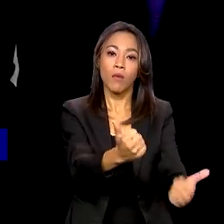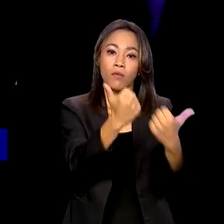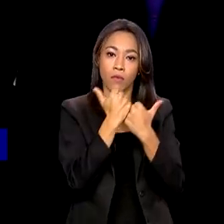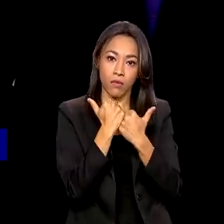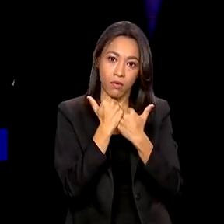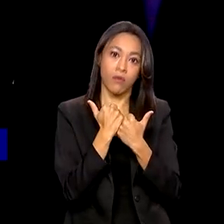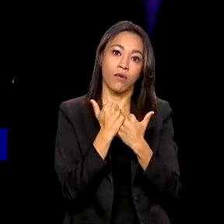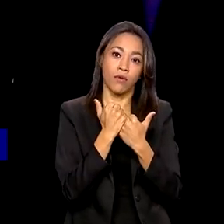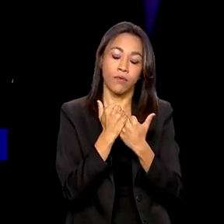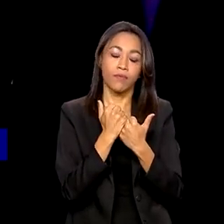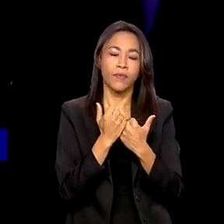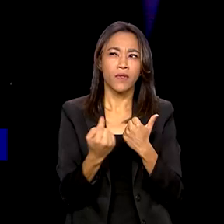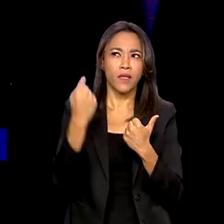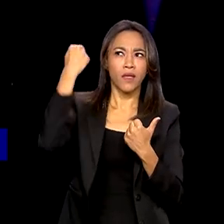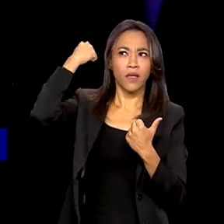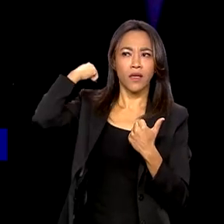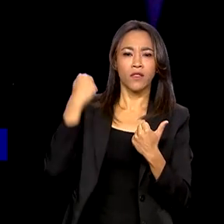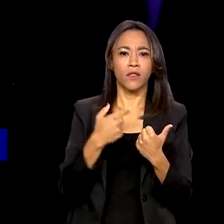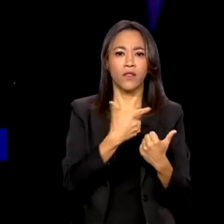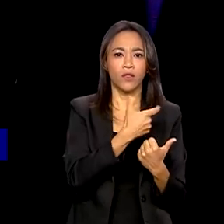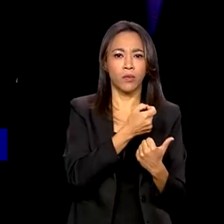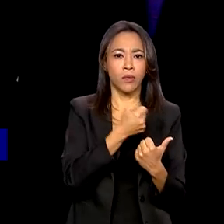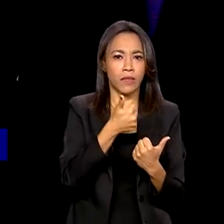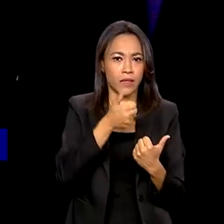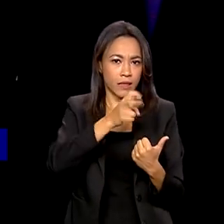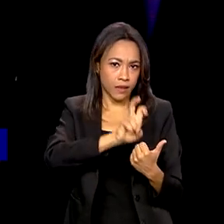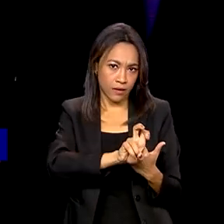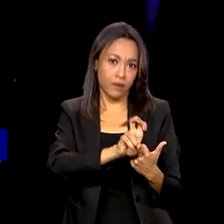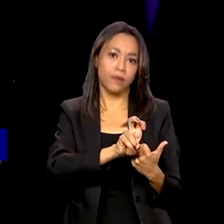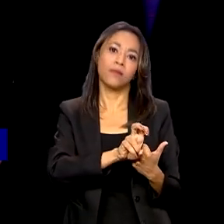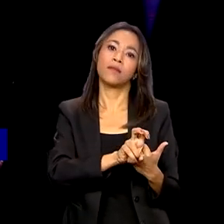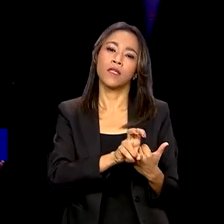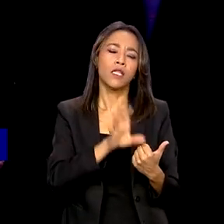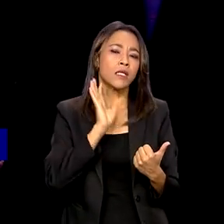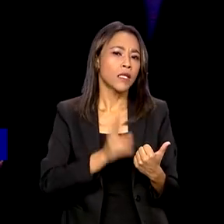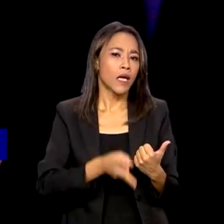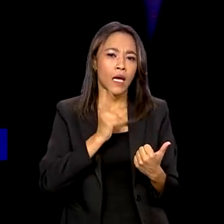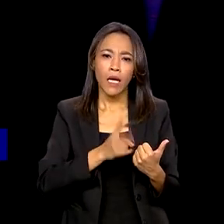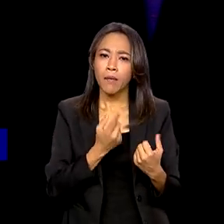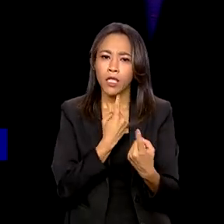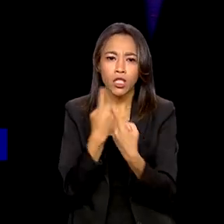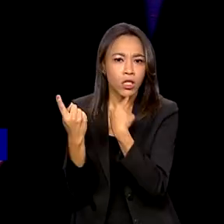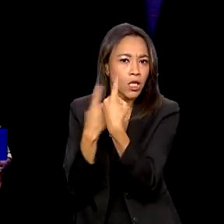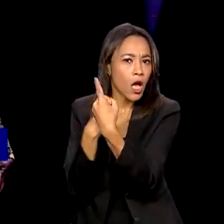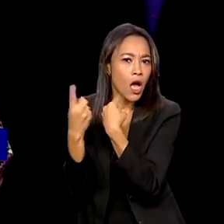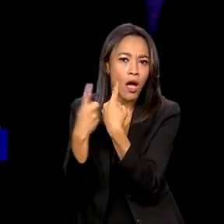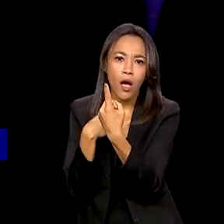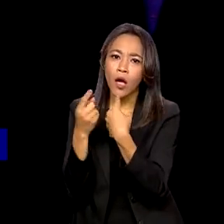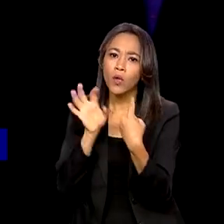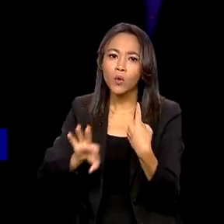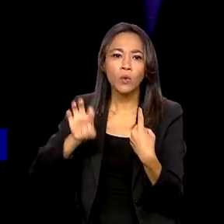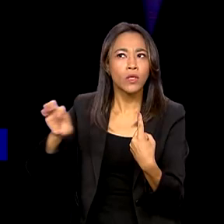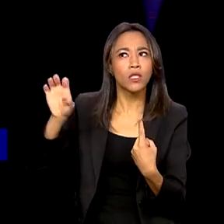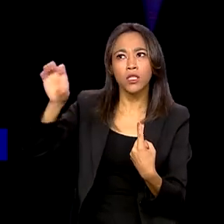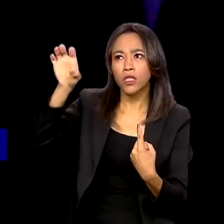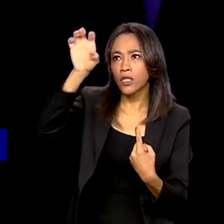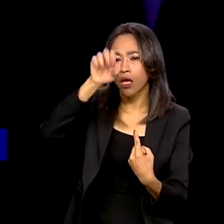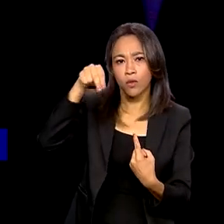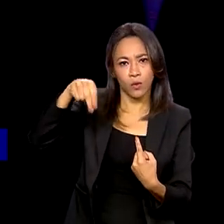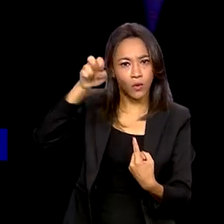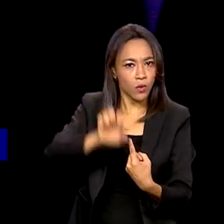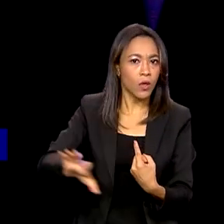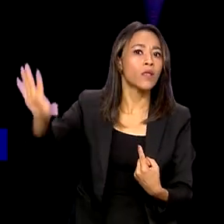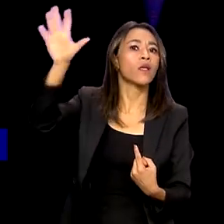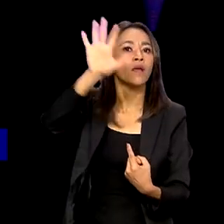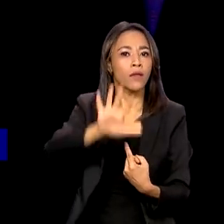desde 2015, no diálogo permanente com os estados do nordeste,